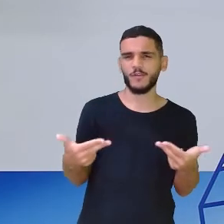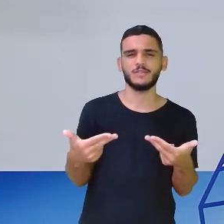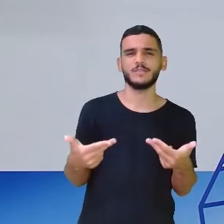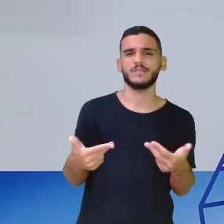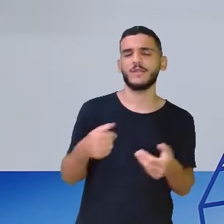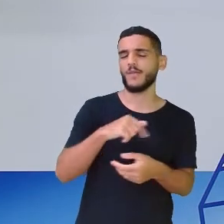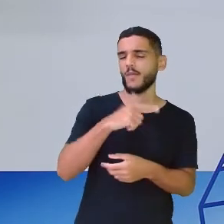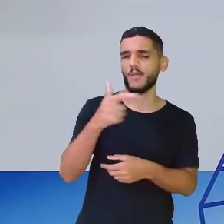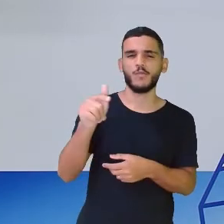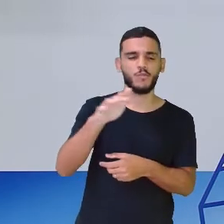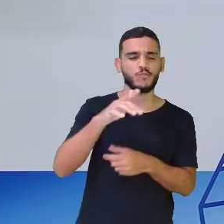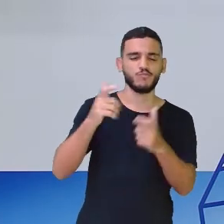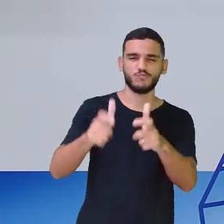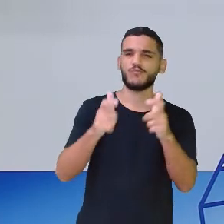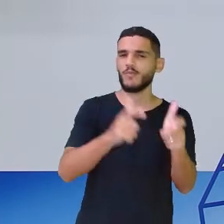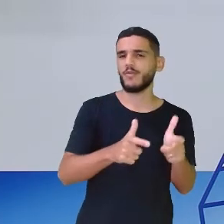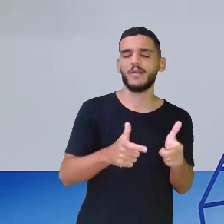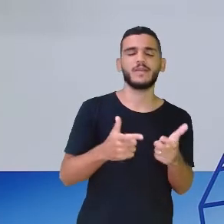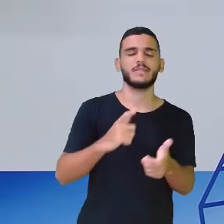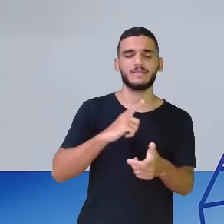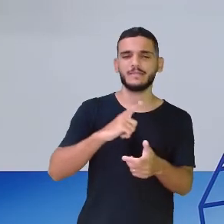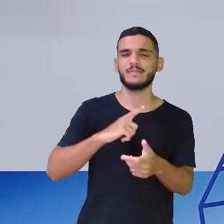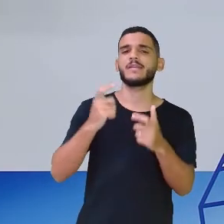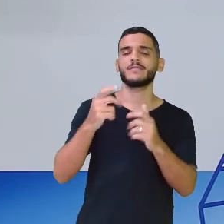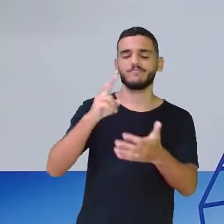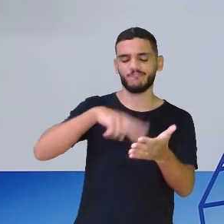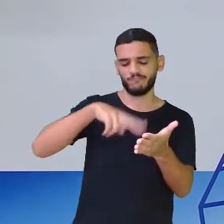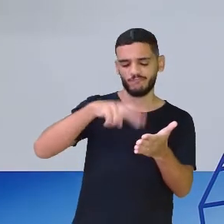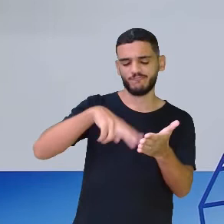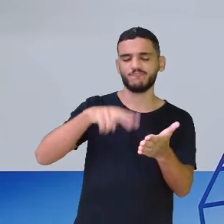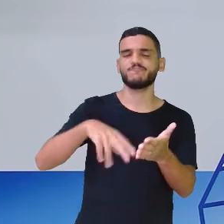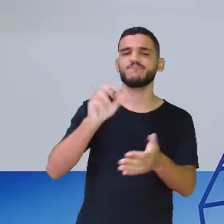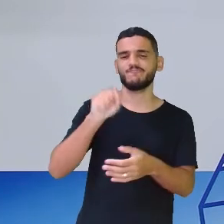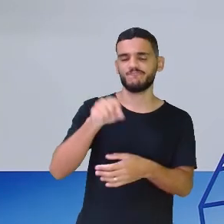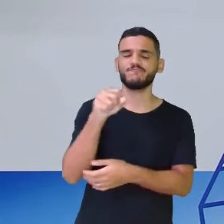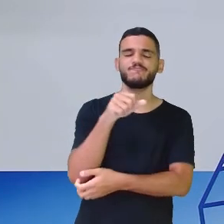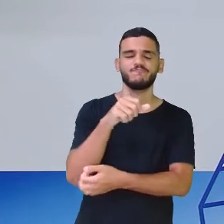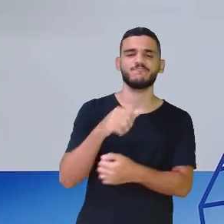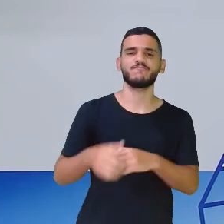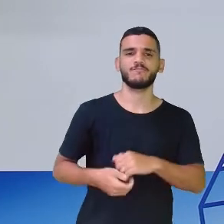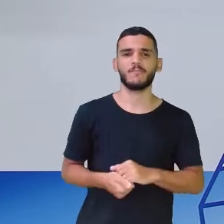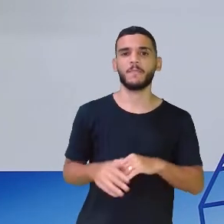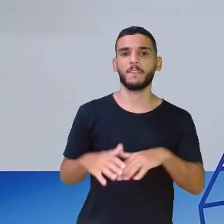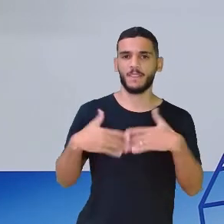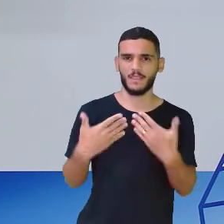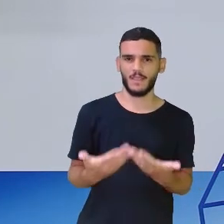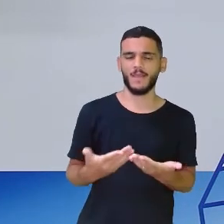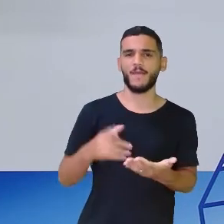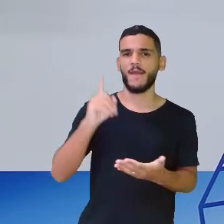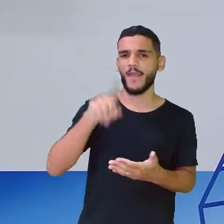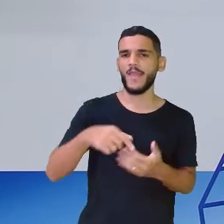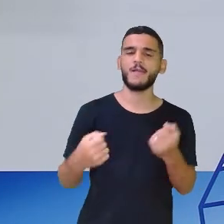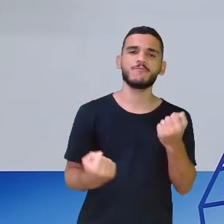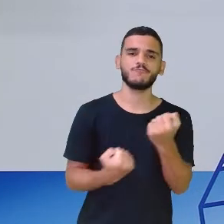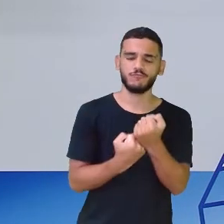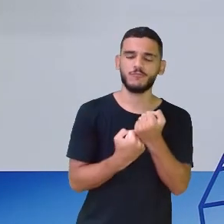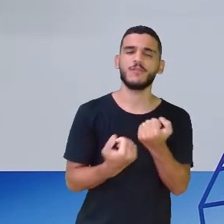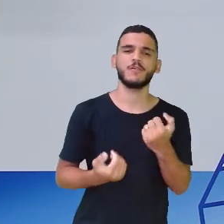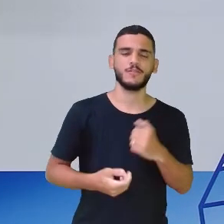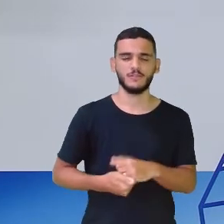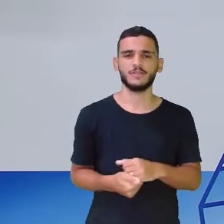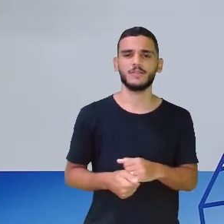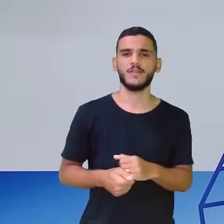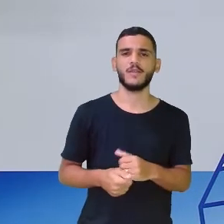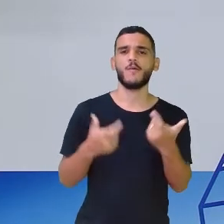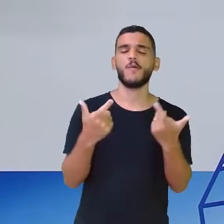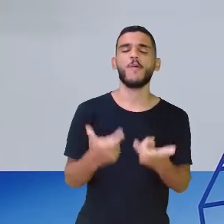lugares, a leitura é presente. Então, esses aí são os suportes onde